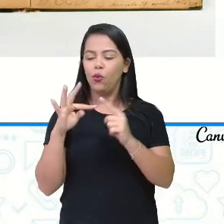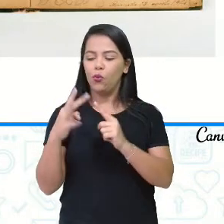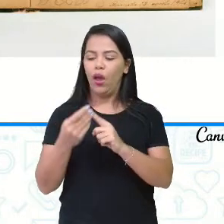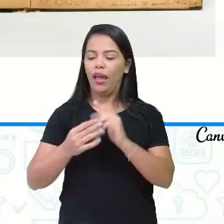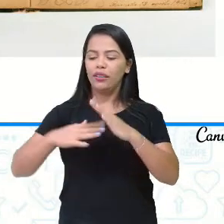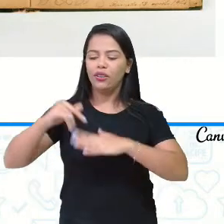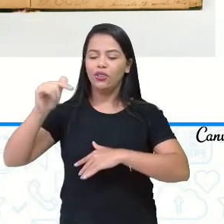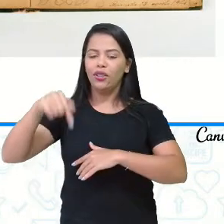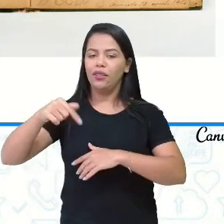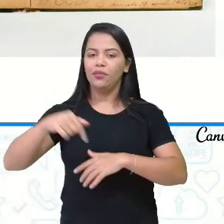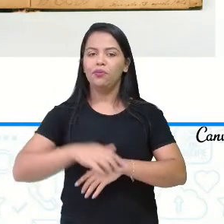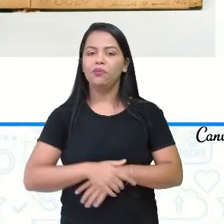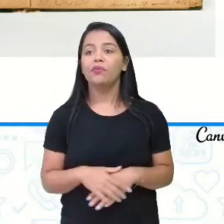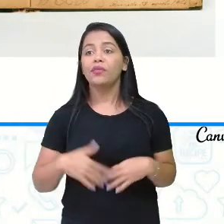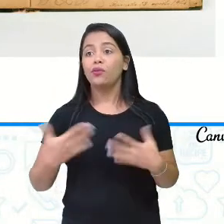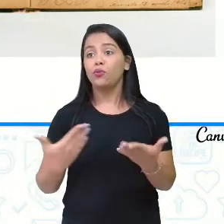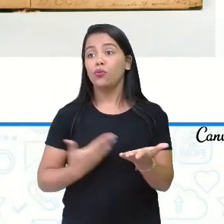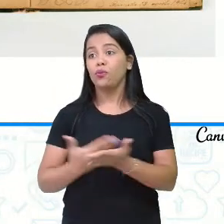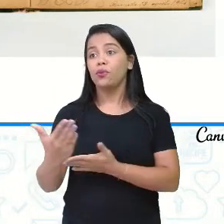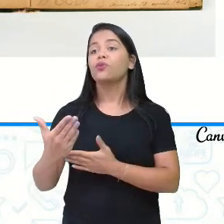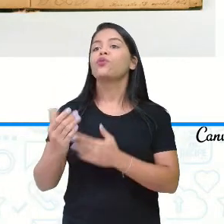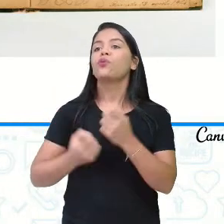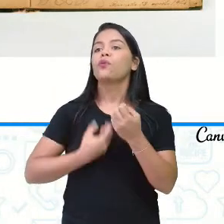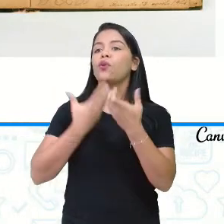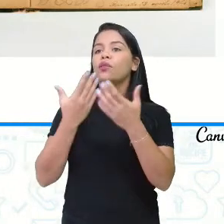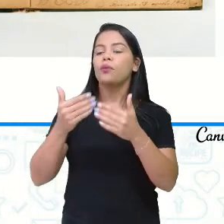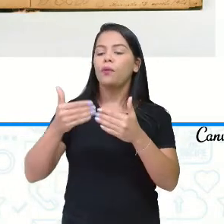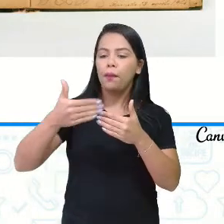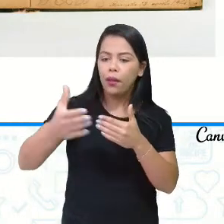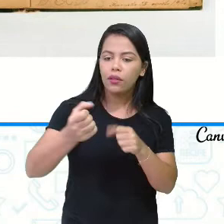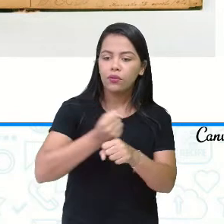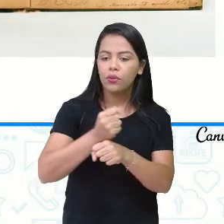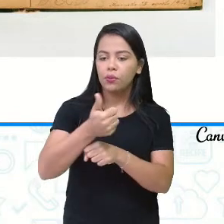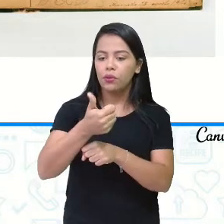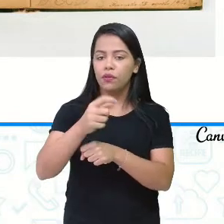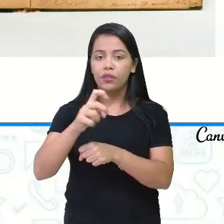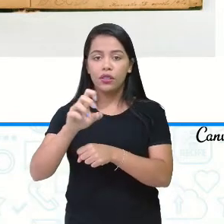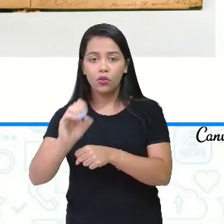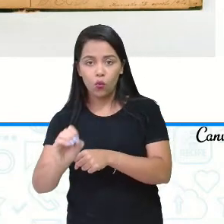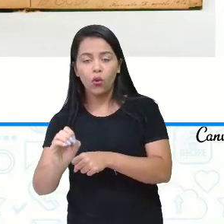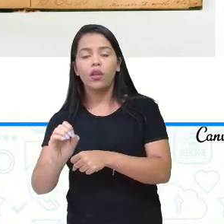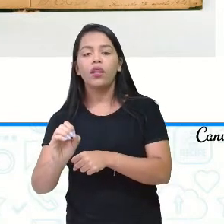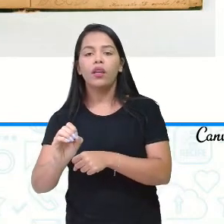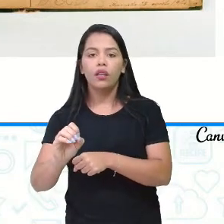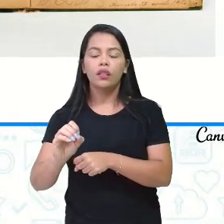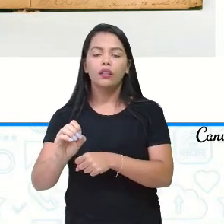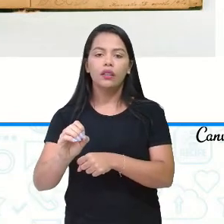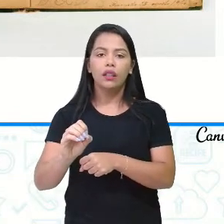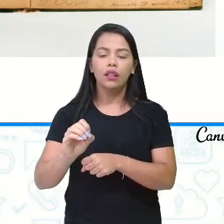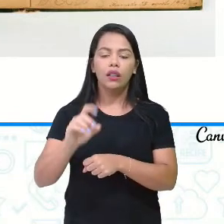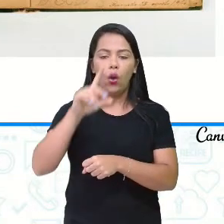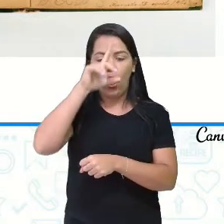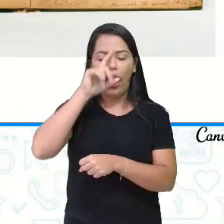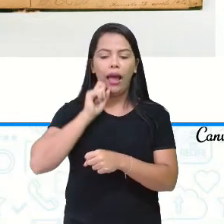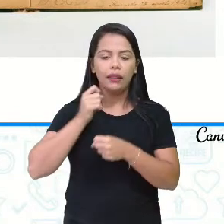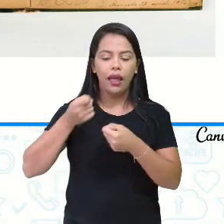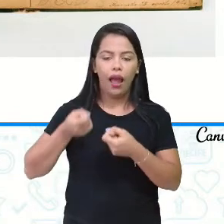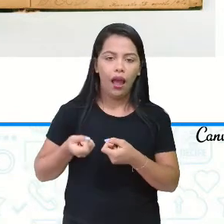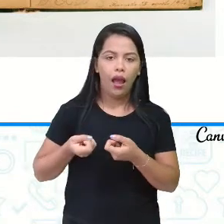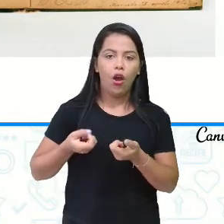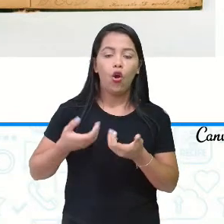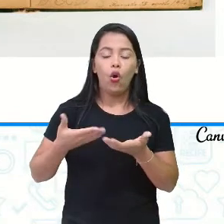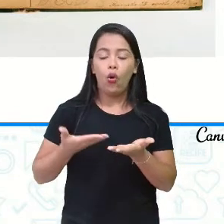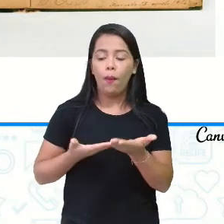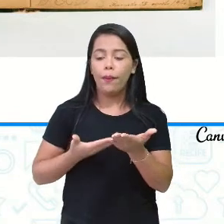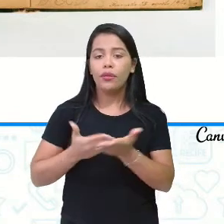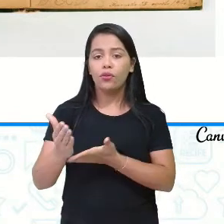começou com a poesia, mas foi a partir dos anos de 1950 que o Catar lançou muitos poetas, né? Olha, essa questão da poesia